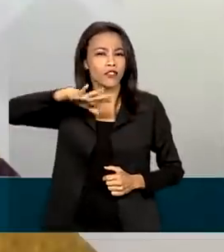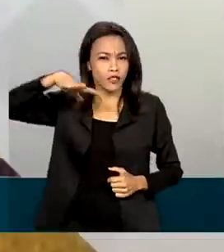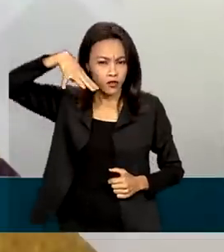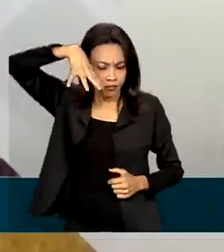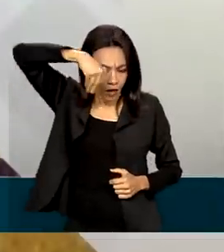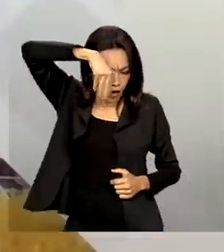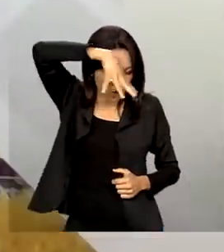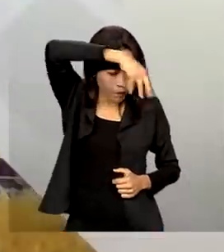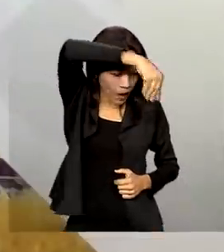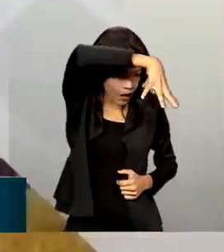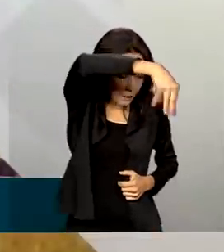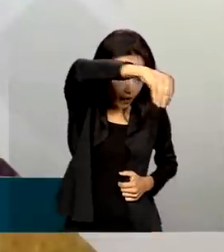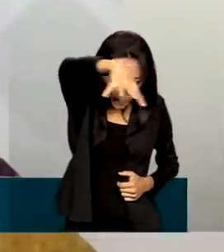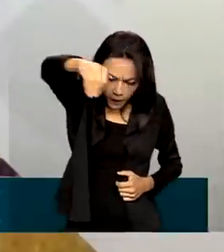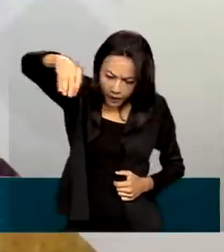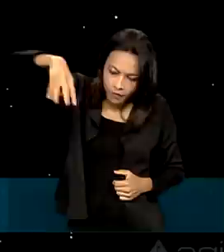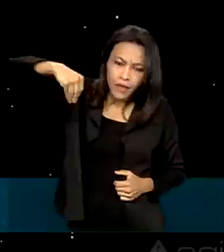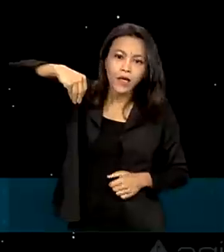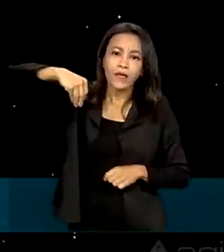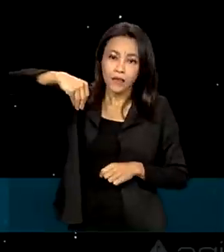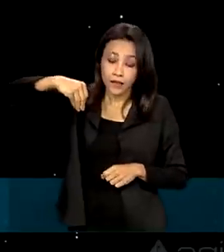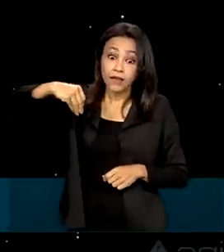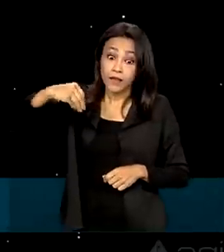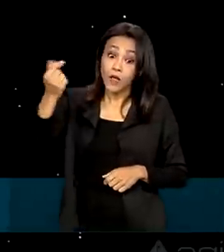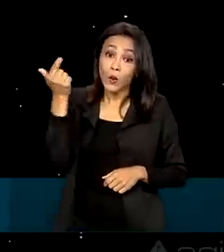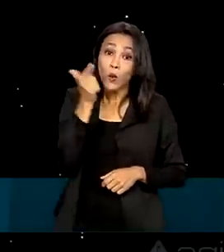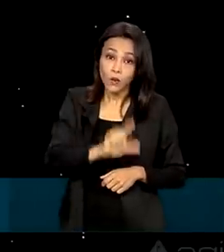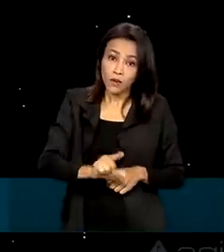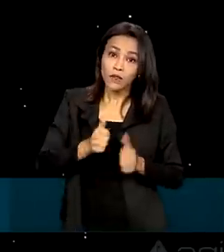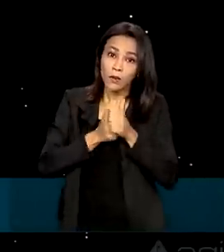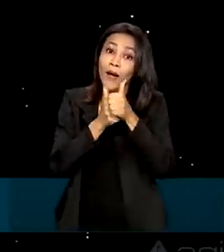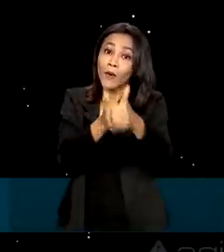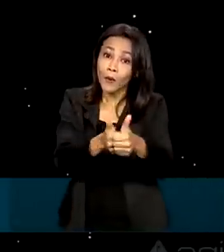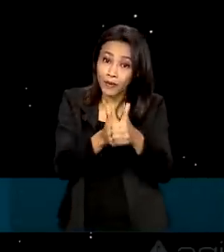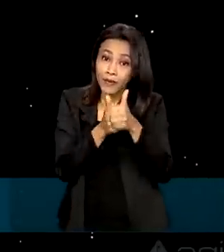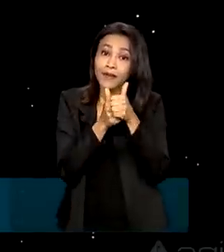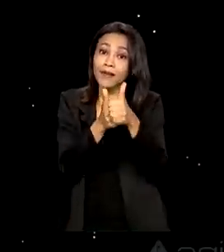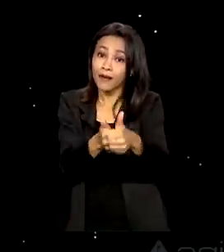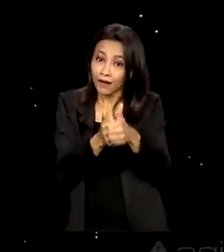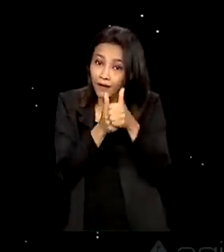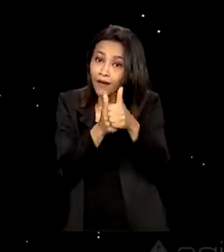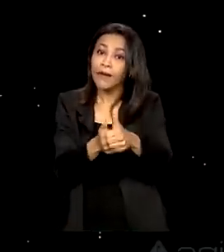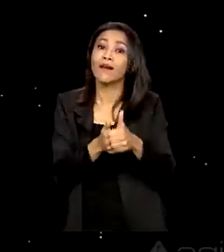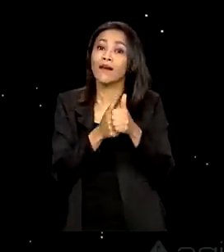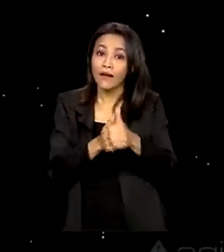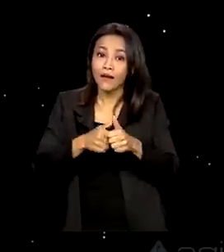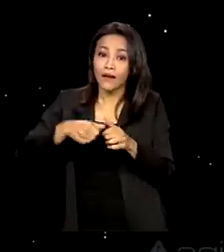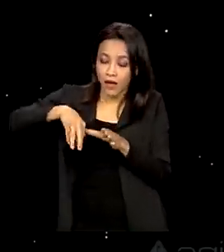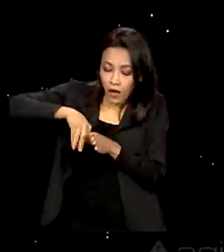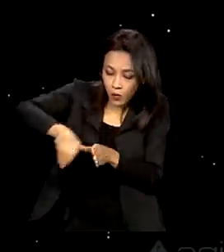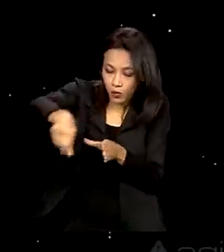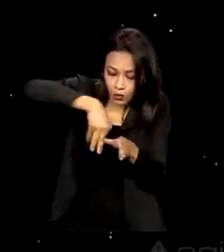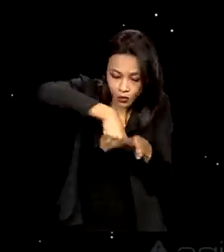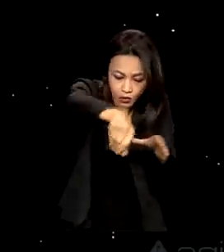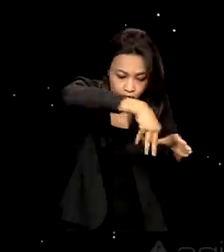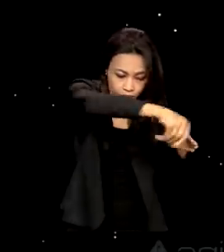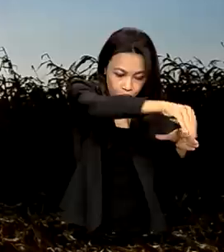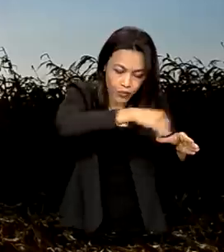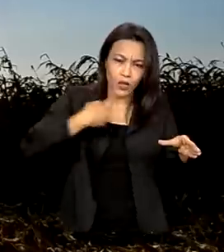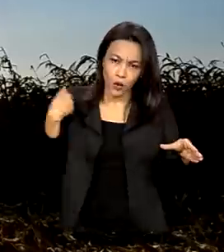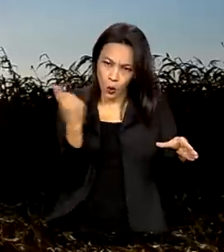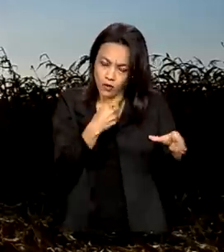cada dia, que esse seria o ideal, eu consigo acompanhar todo o ciclo de desenvolvimento da cultura agrícola. Então a gente vai acompanhando,